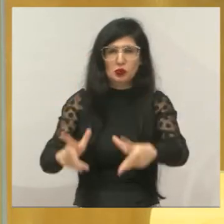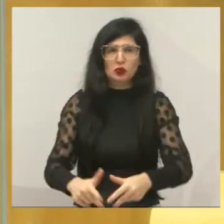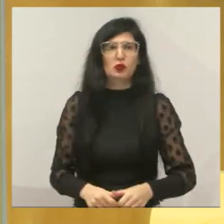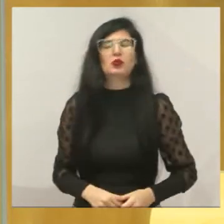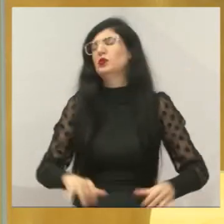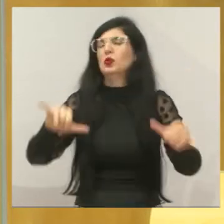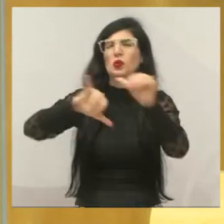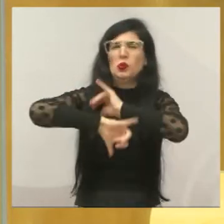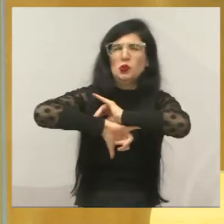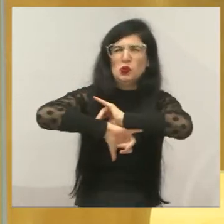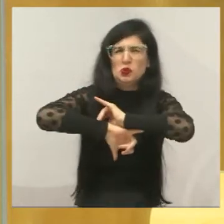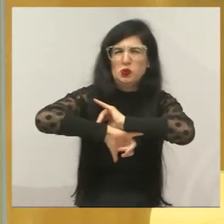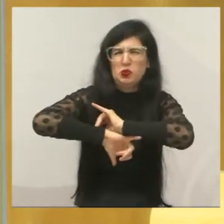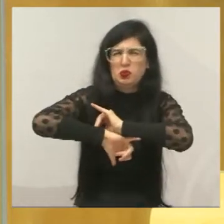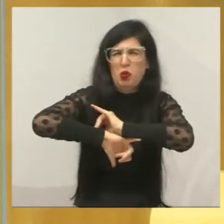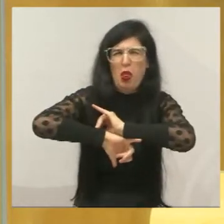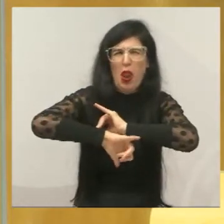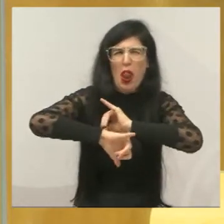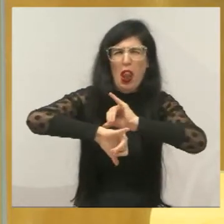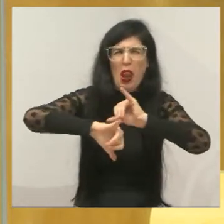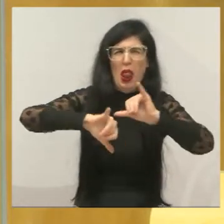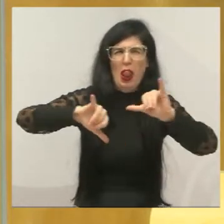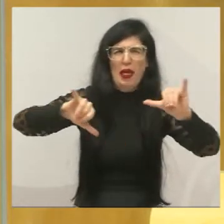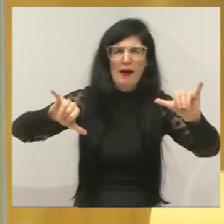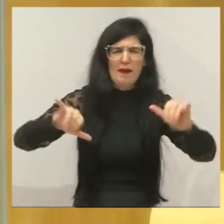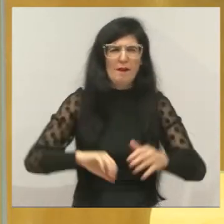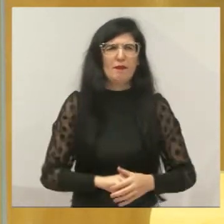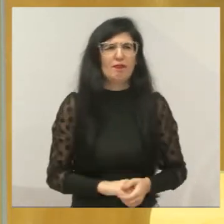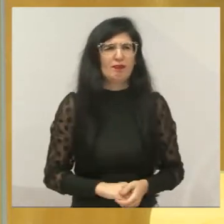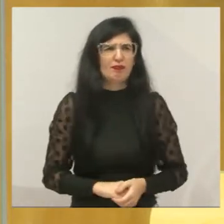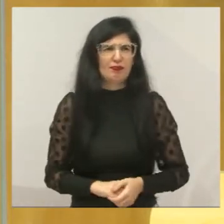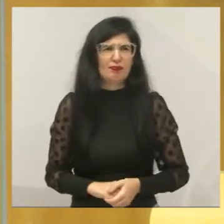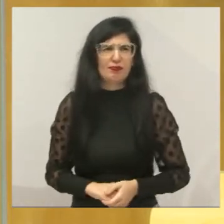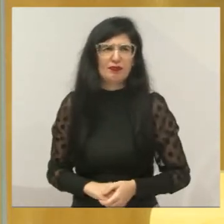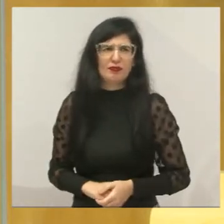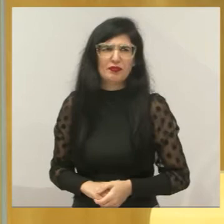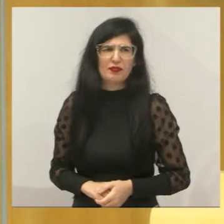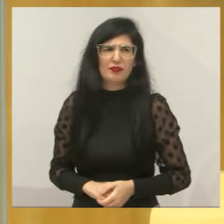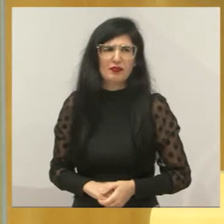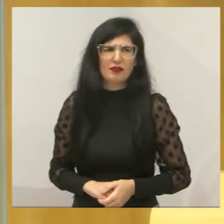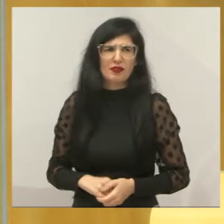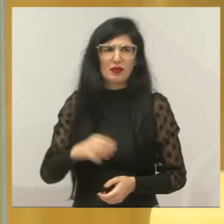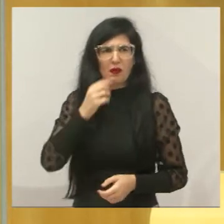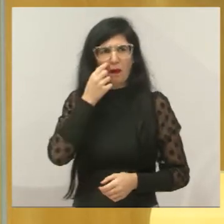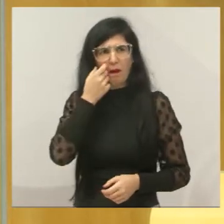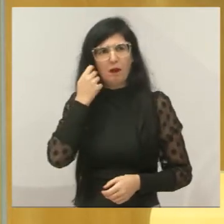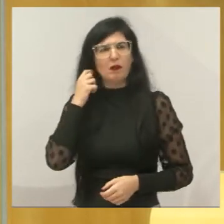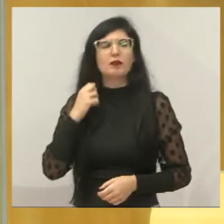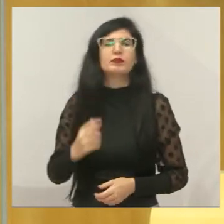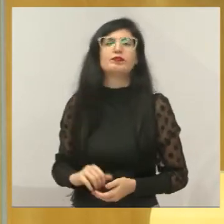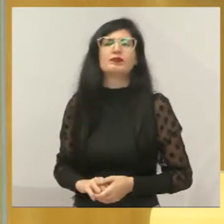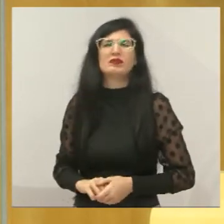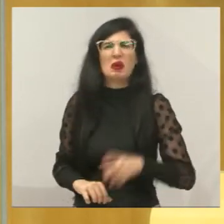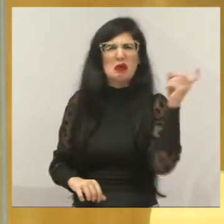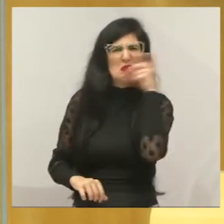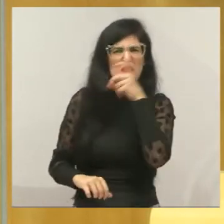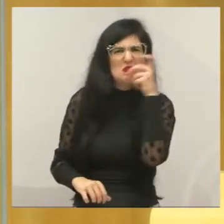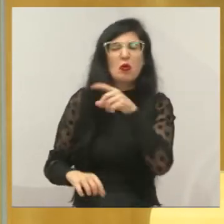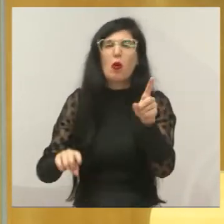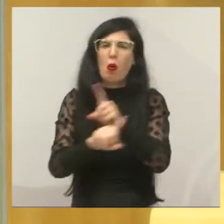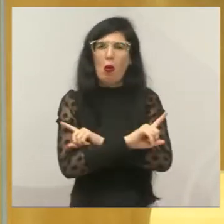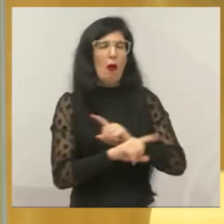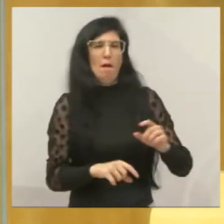incisivamente, infelizmente, o não comprometimento de todos nós, legisladores,